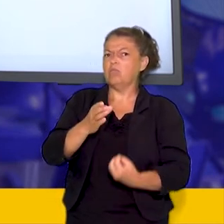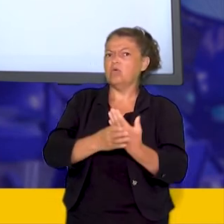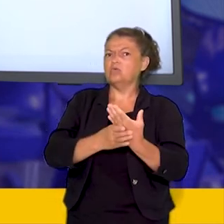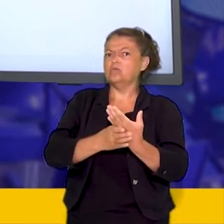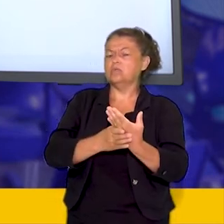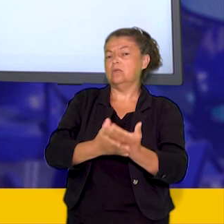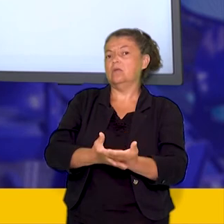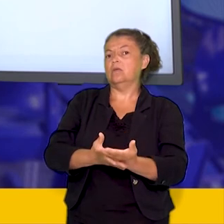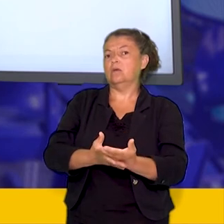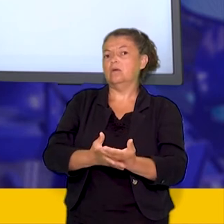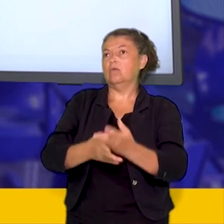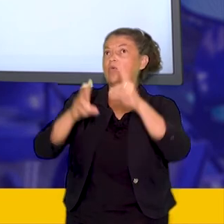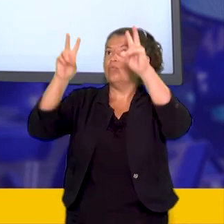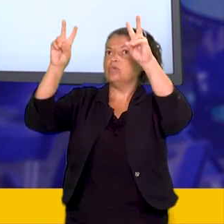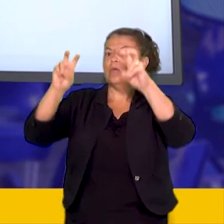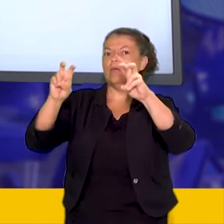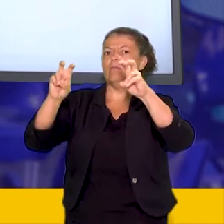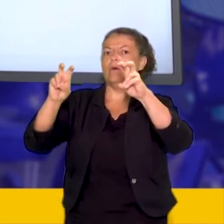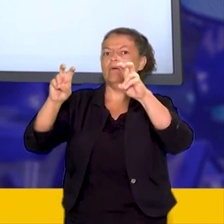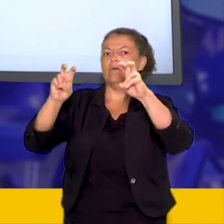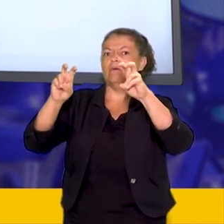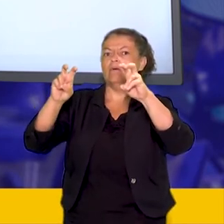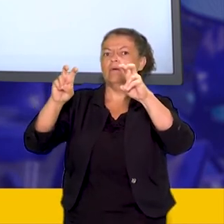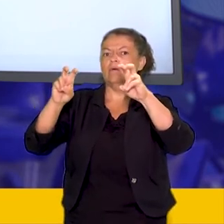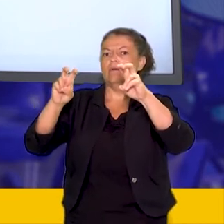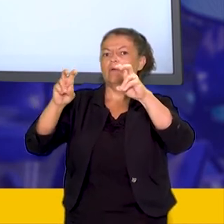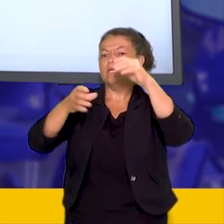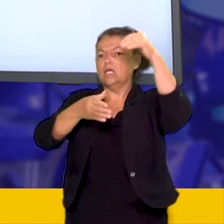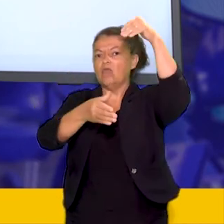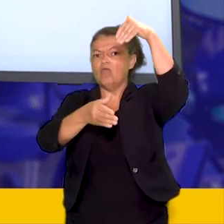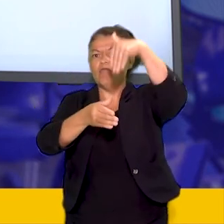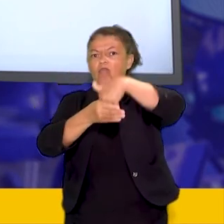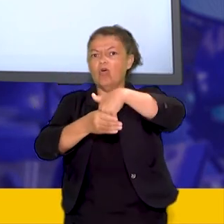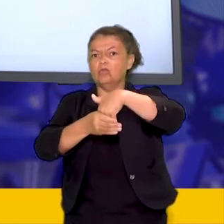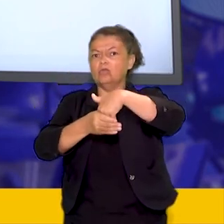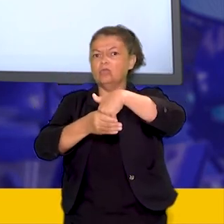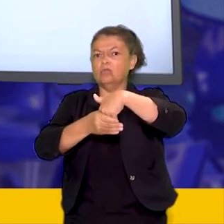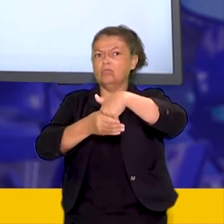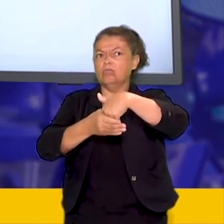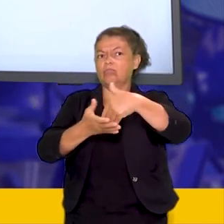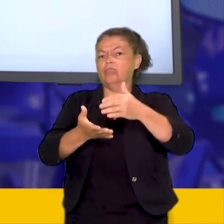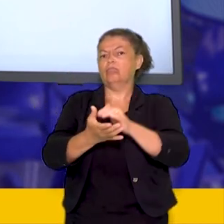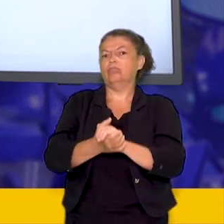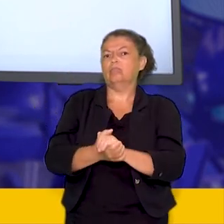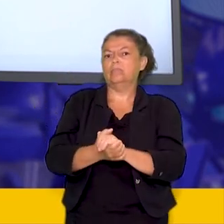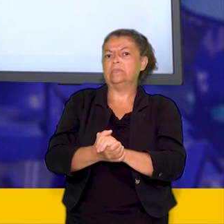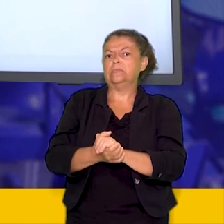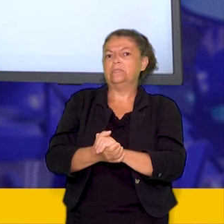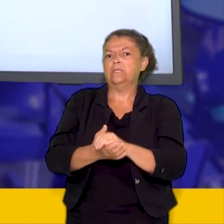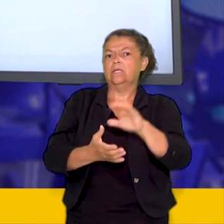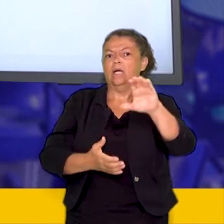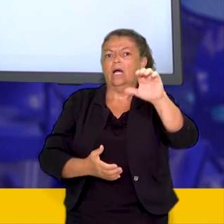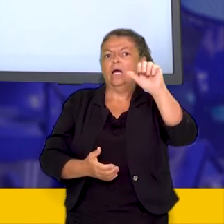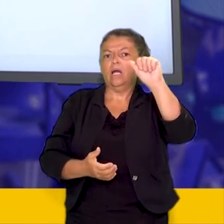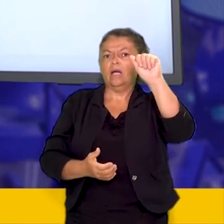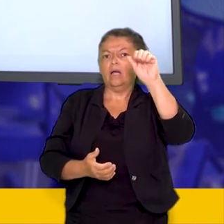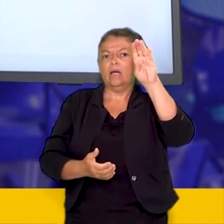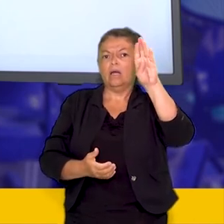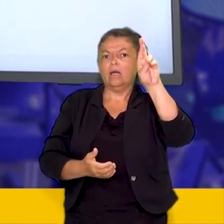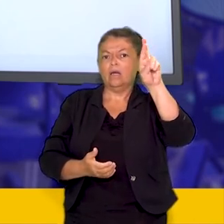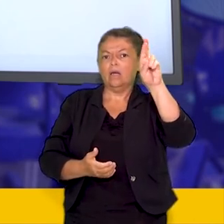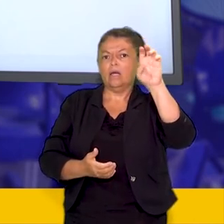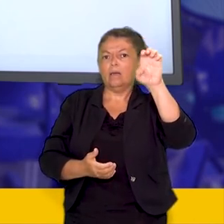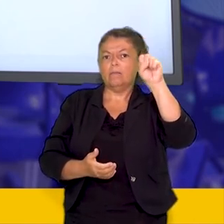e o clientelismo típicos de um fenômeno maior conhecido como e aí você vai